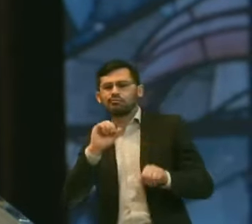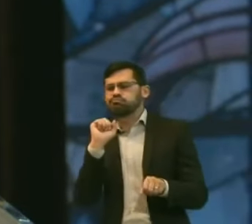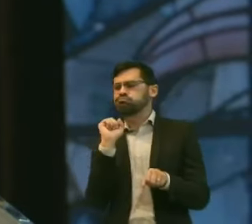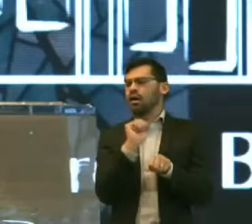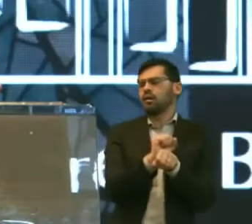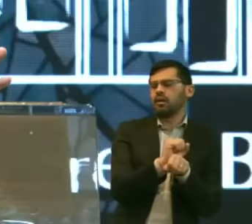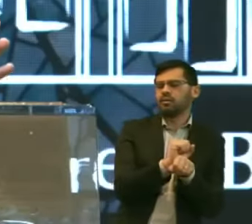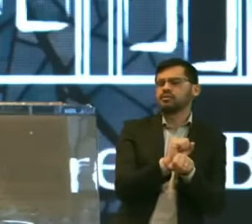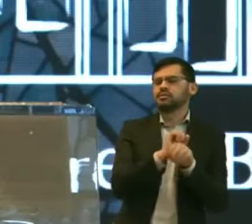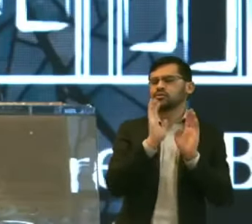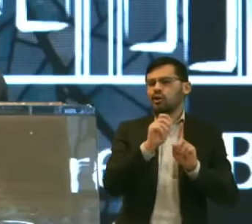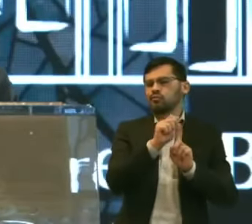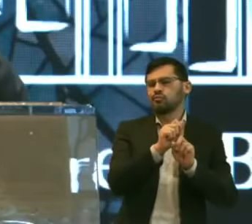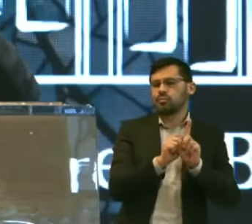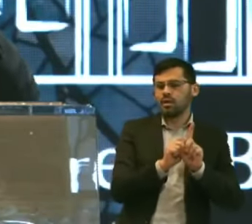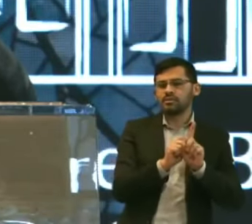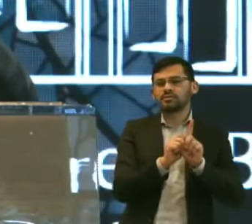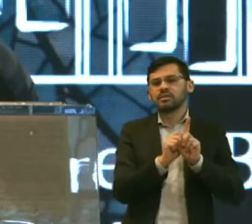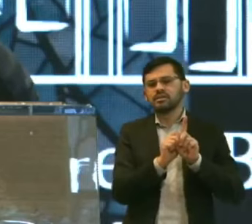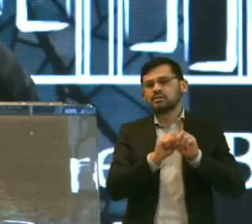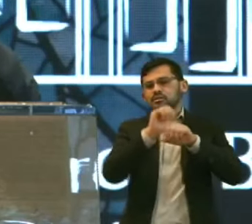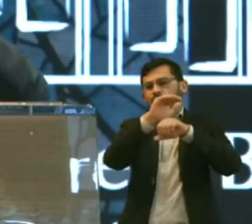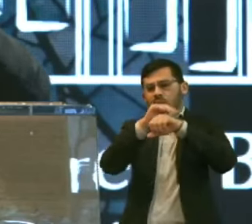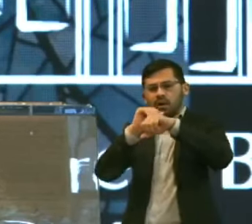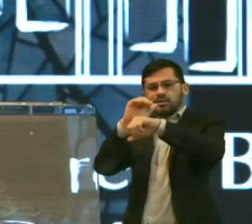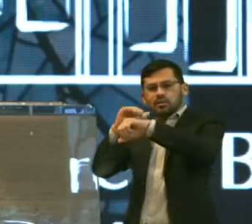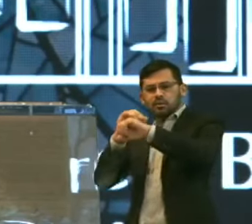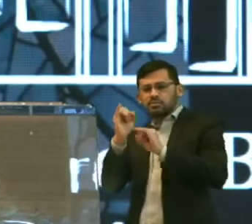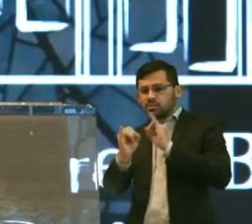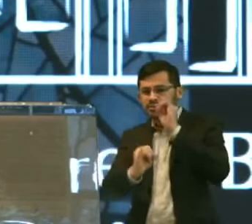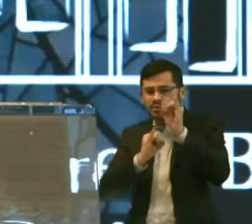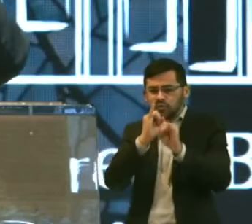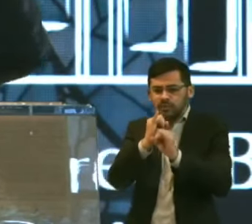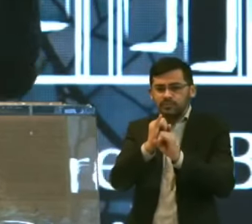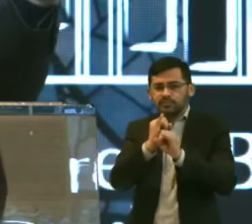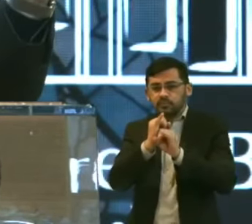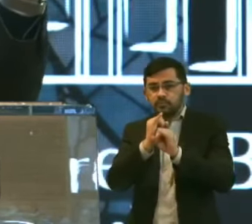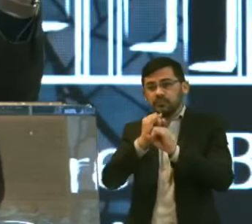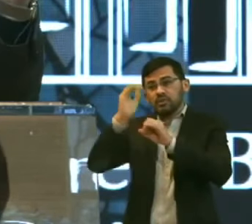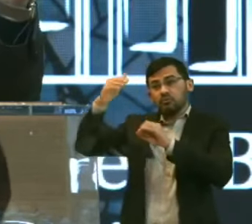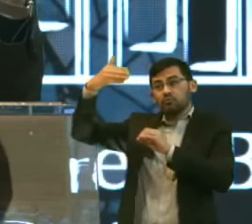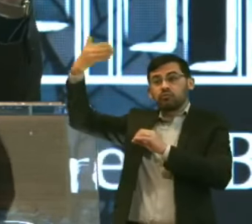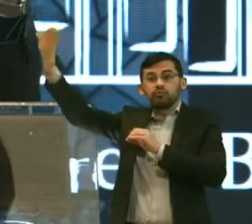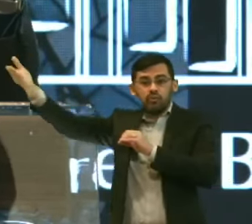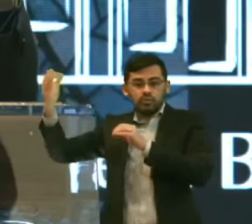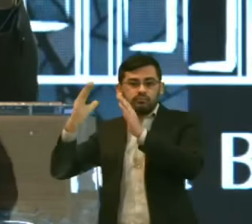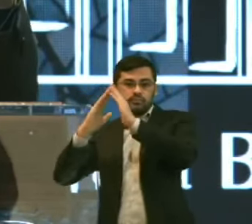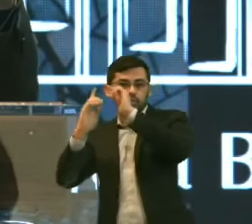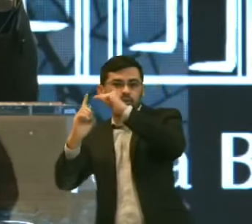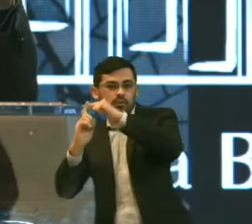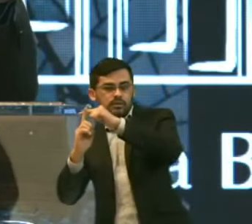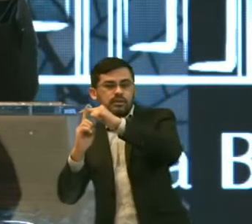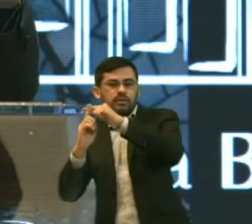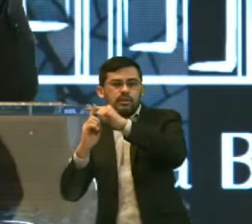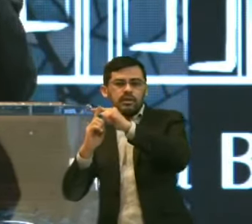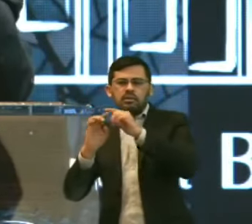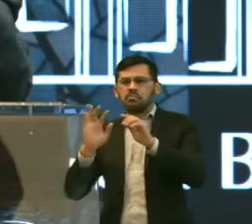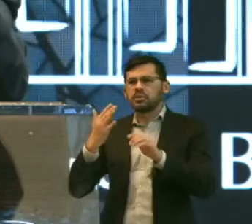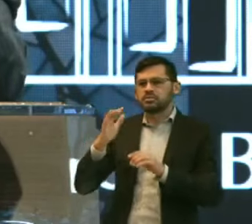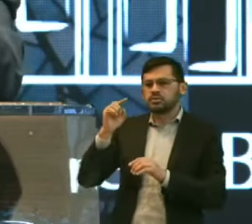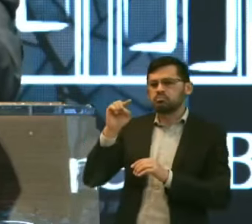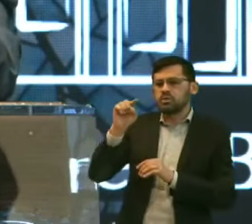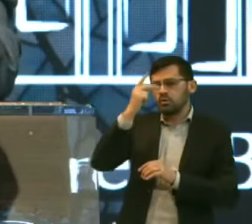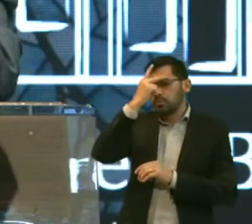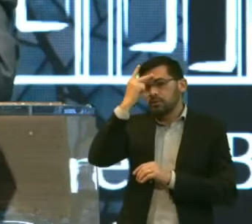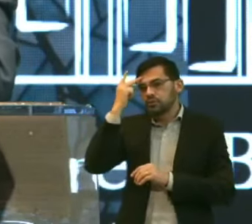tinha feito um mês, né? Uma campanha na internet Para as pessoas que são de fora da igreja E mais de mil